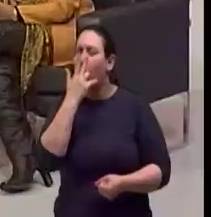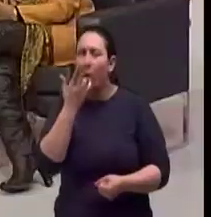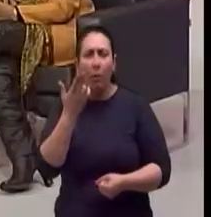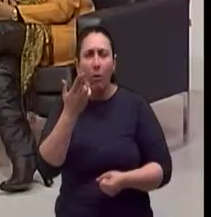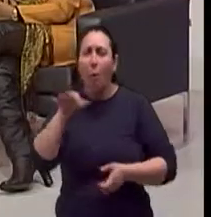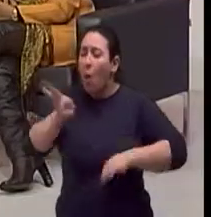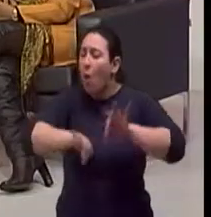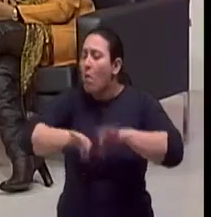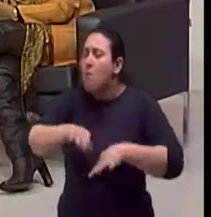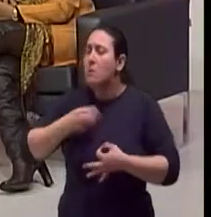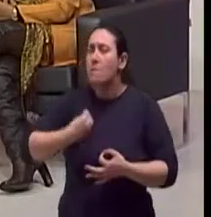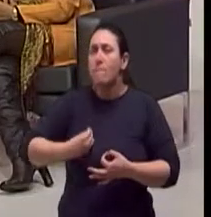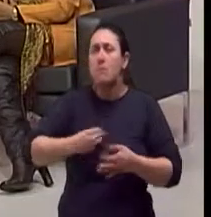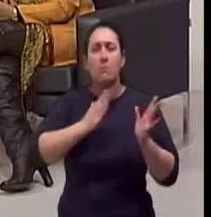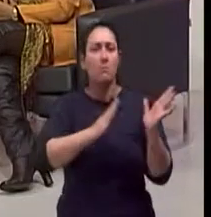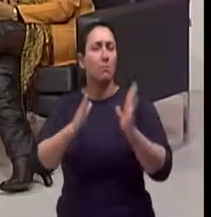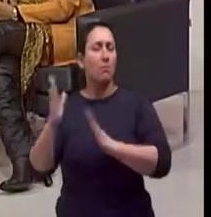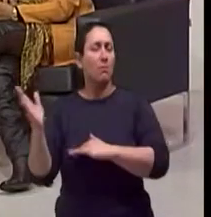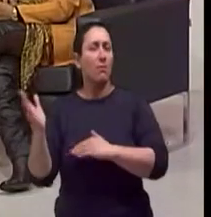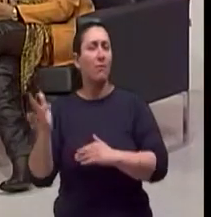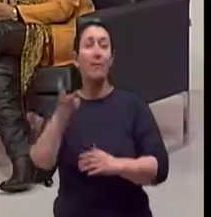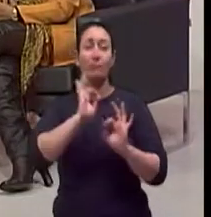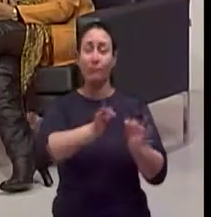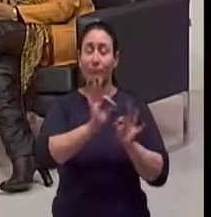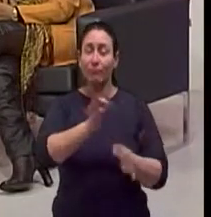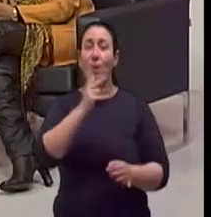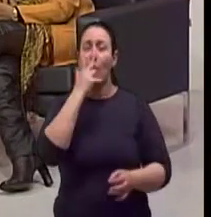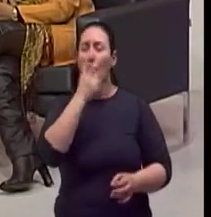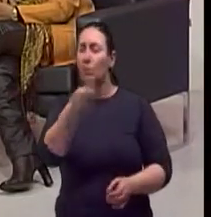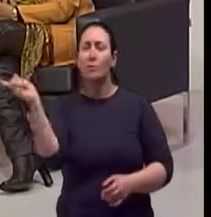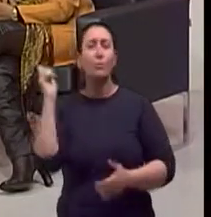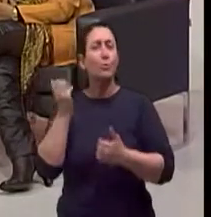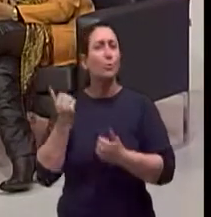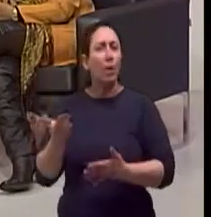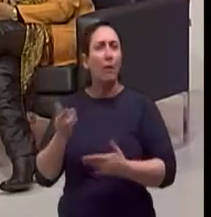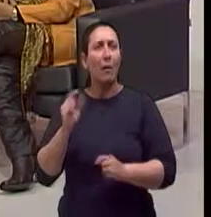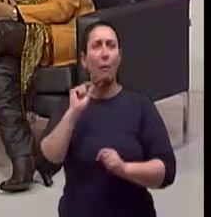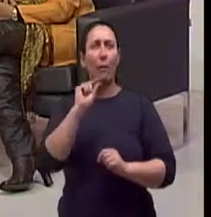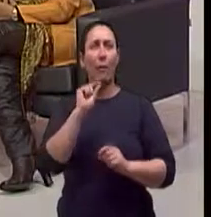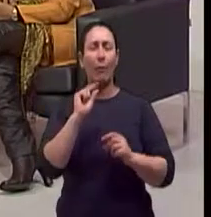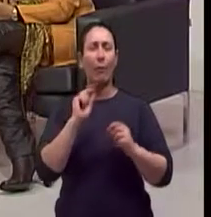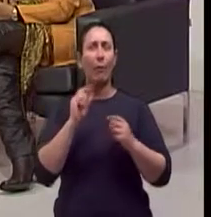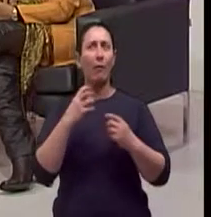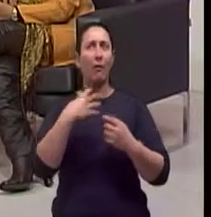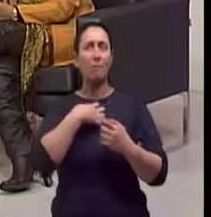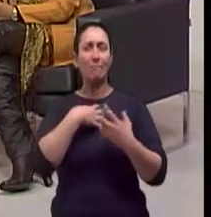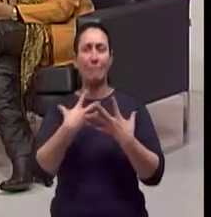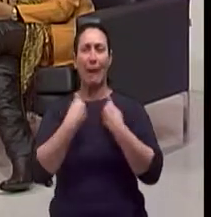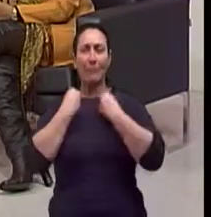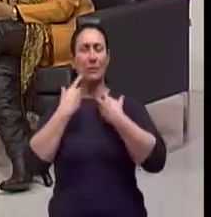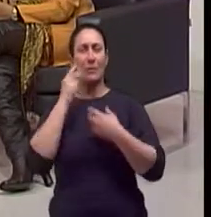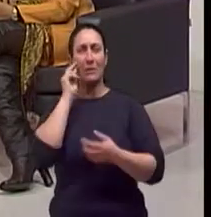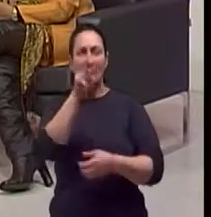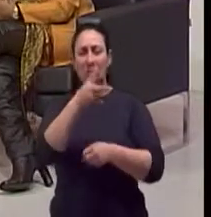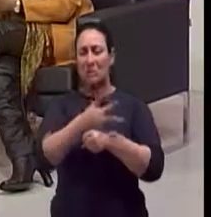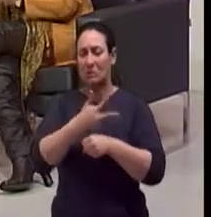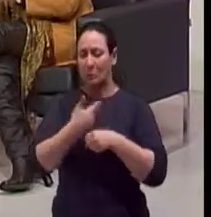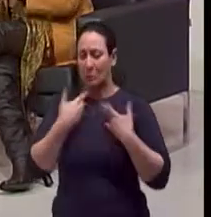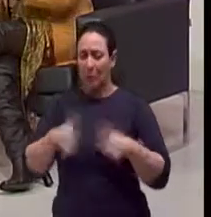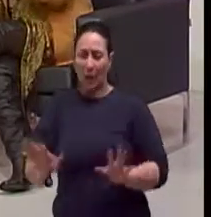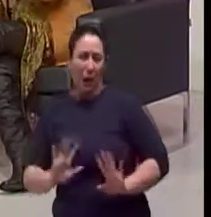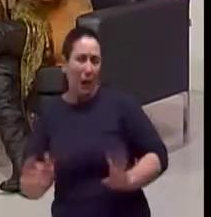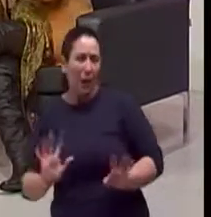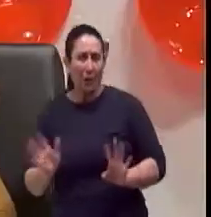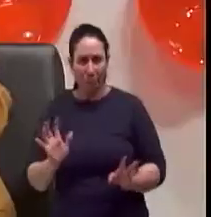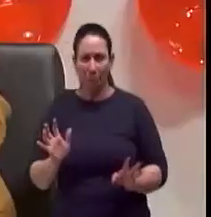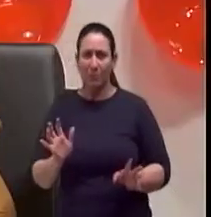demais com as pessoas jovens? Mexe. Se vêem amanhã, amanhã serei eu assim? Será que eu vou ficar assim? Assim eu não quero? Será que eu vou